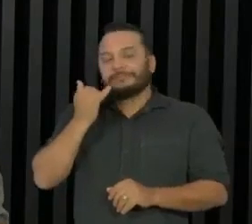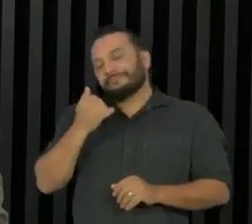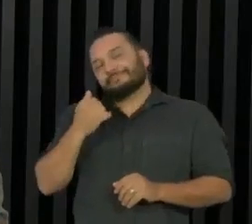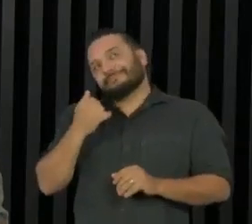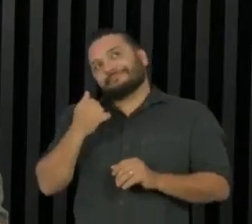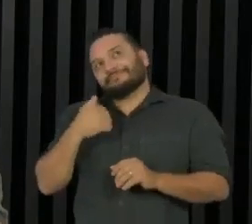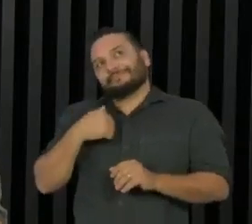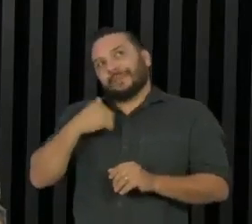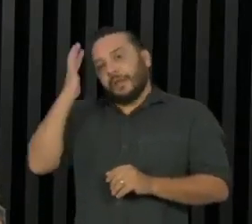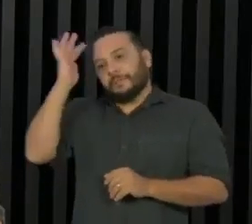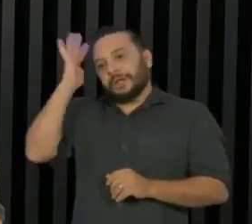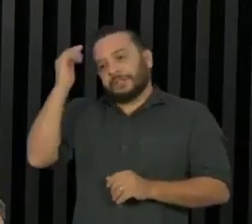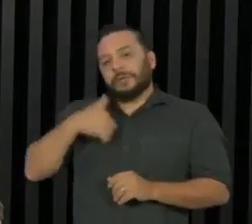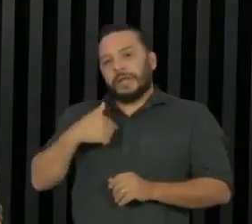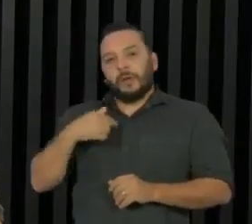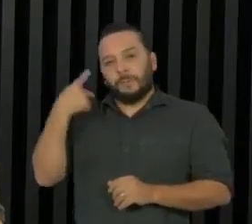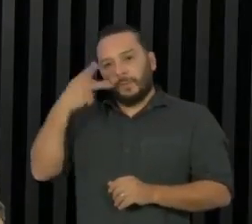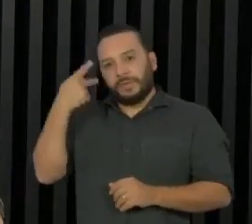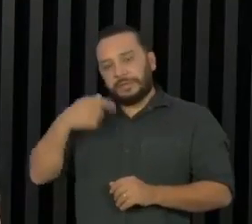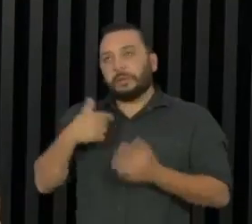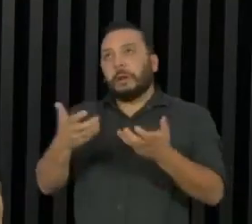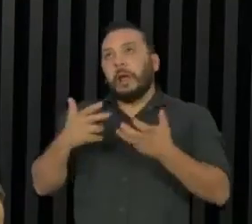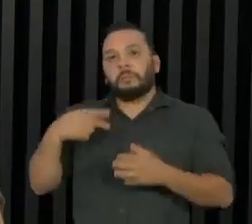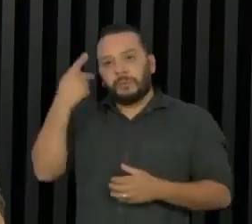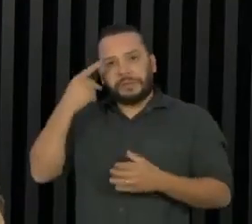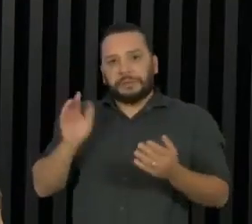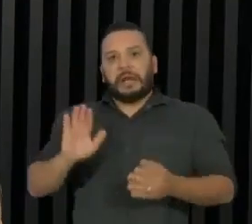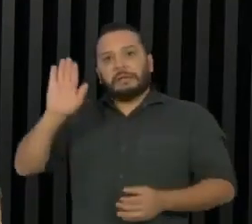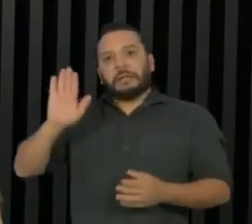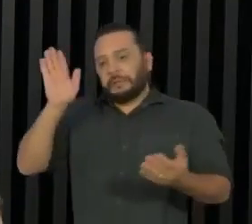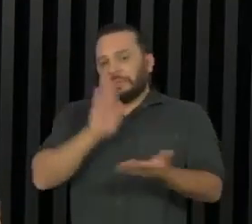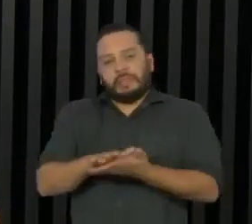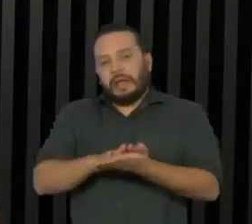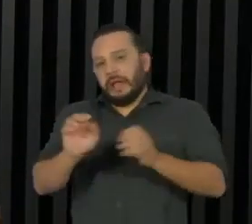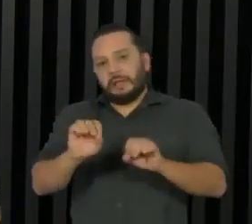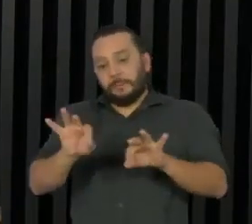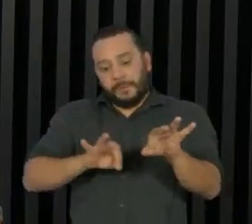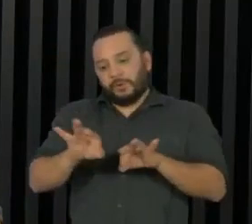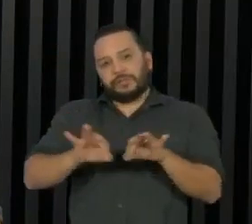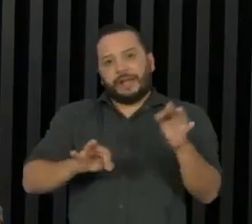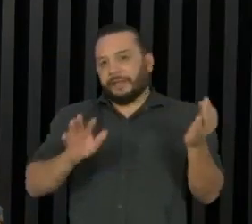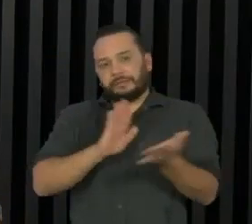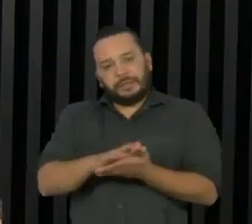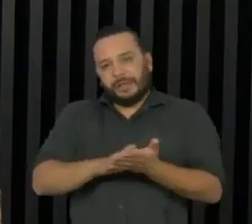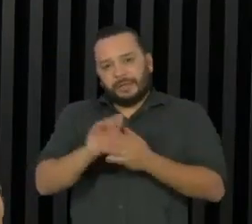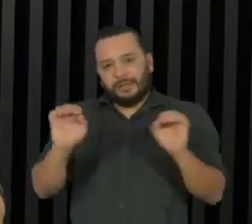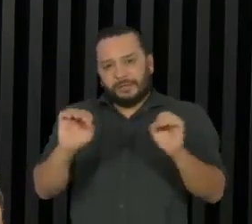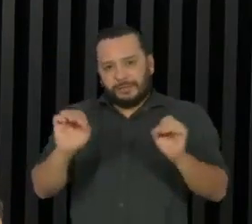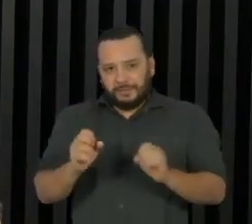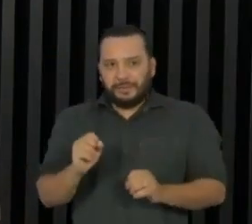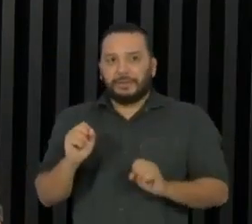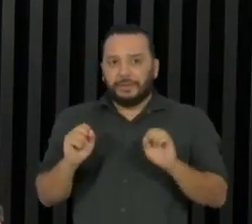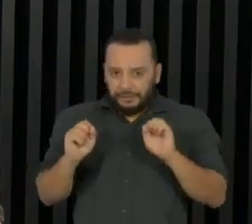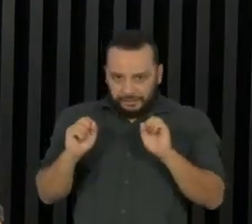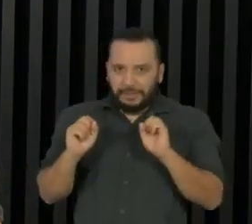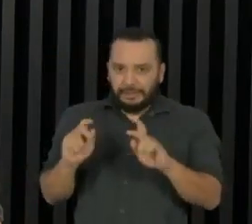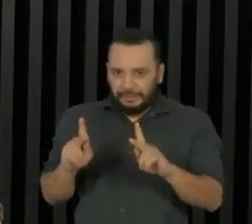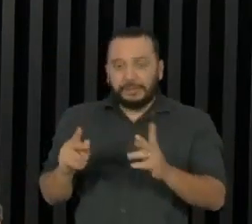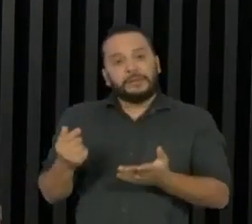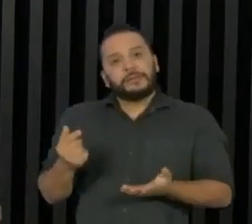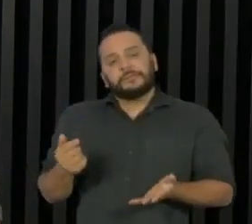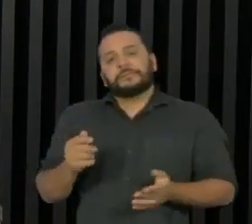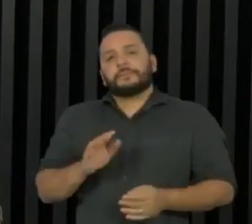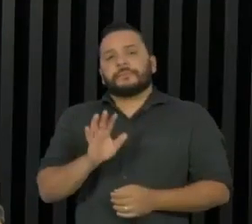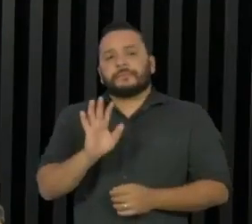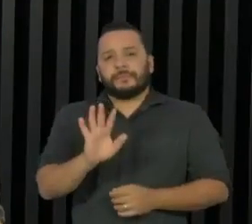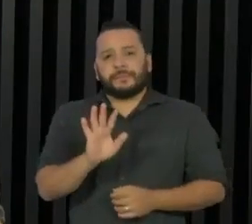qualquer projeto de poder, de política, de candidatura ou qualquer coisa relevante a ver com